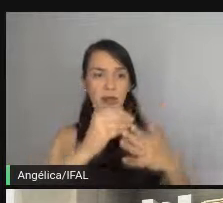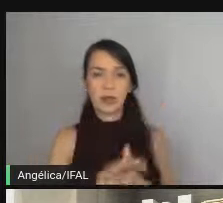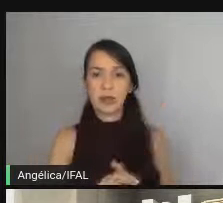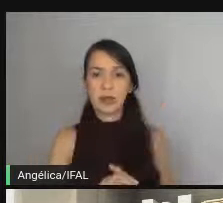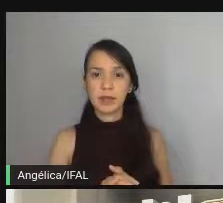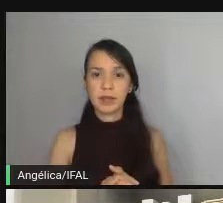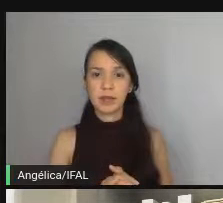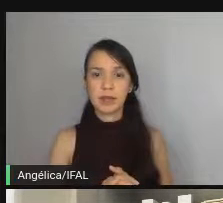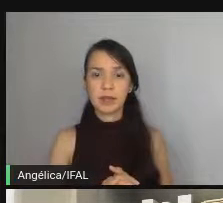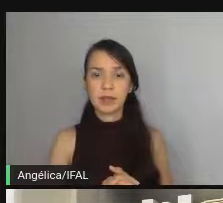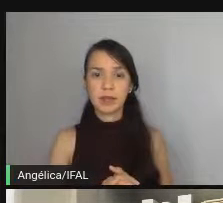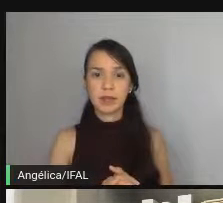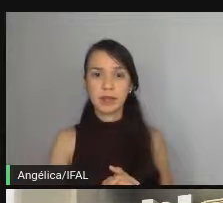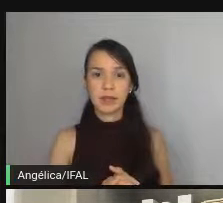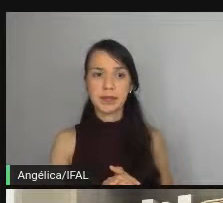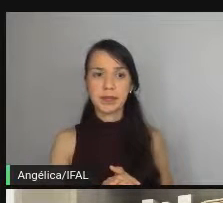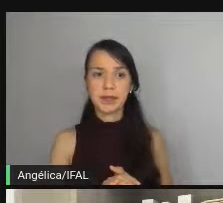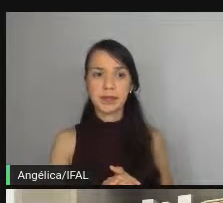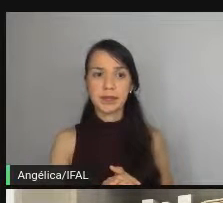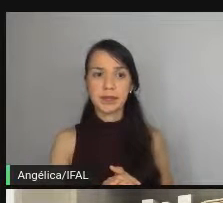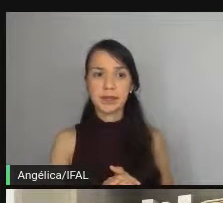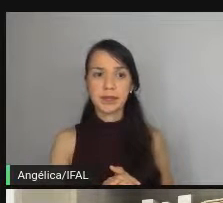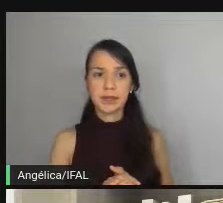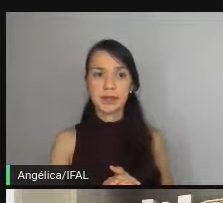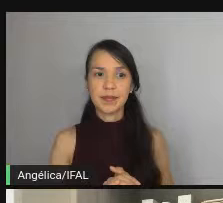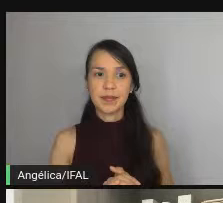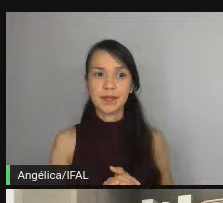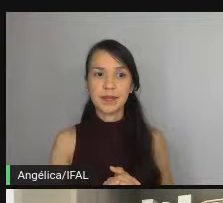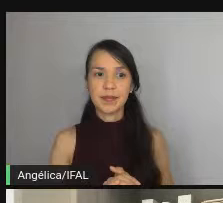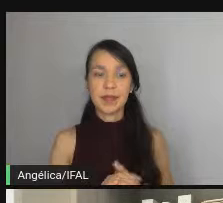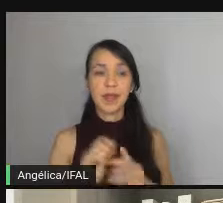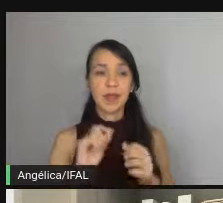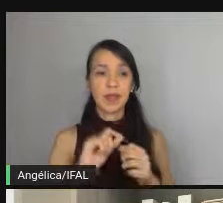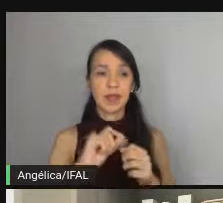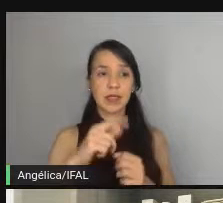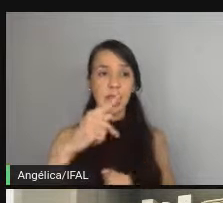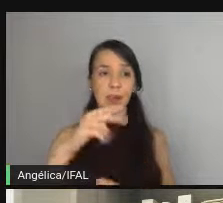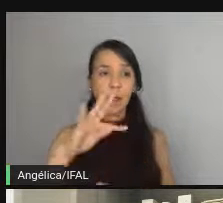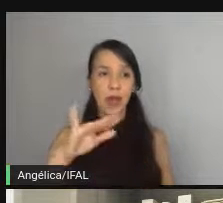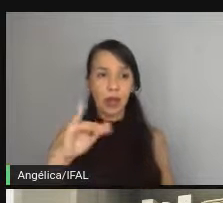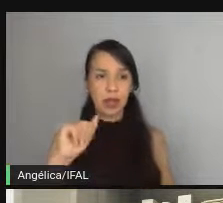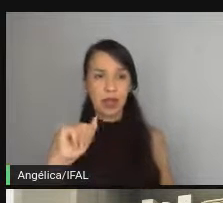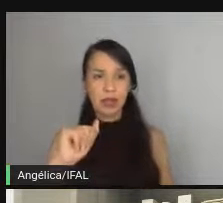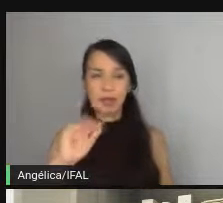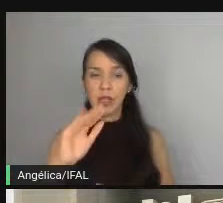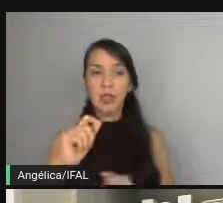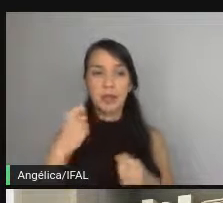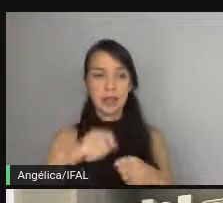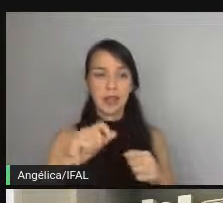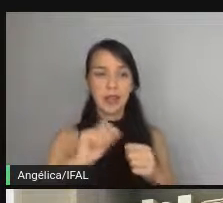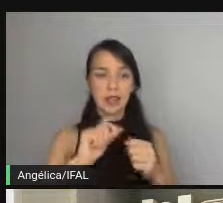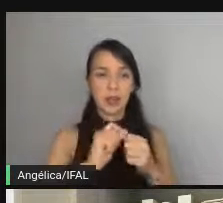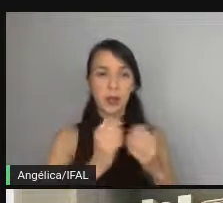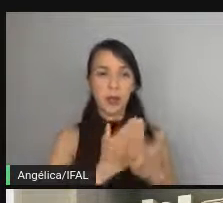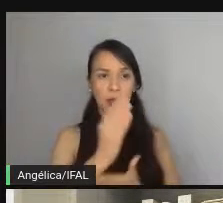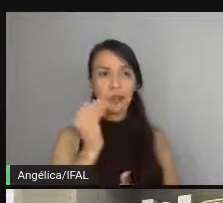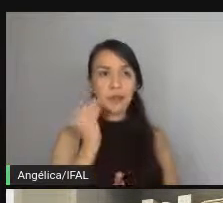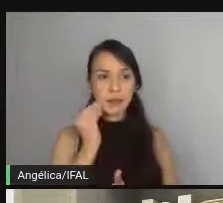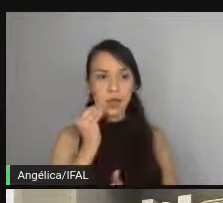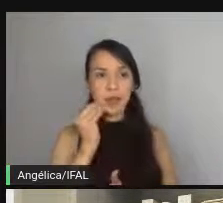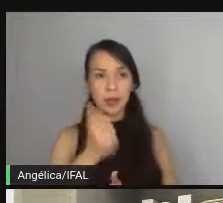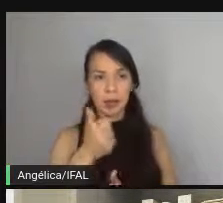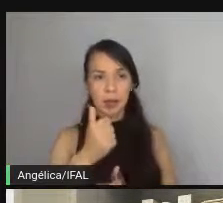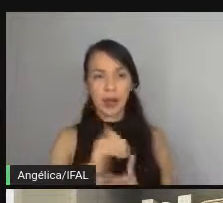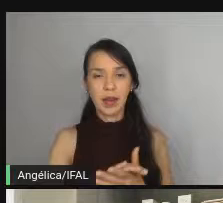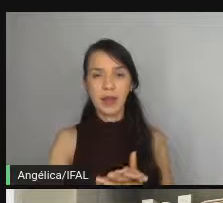exato já é pra gente fazer a potência não necessariamente a gente tem que fazer o teste passar então pode pode retornar algo